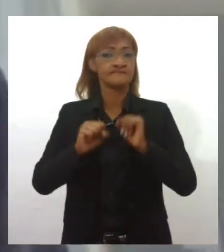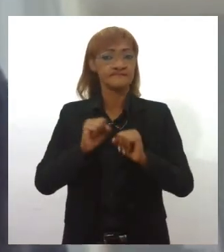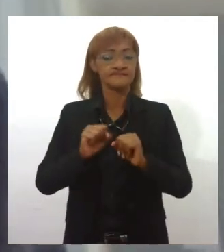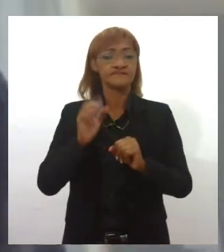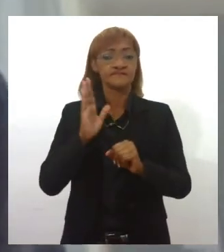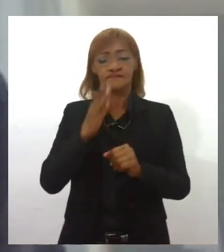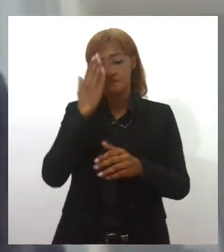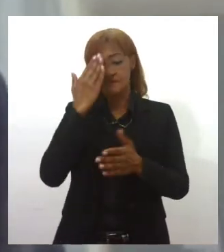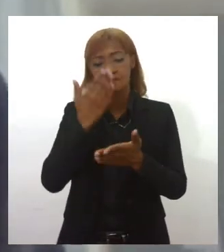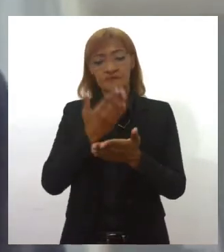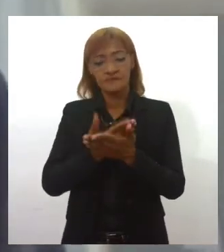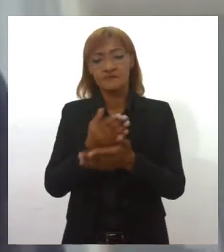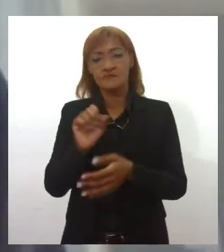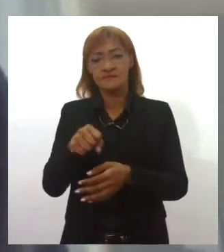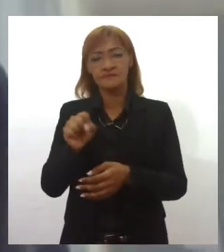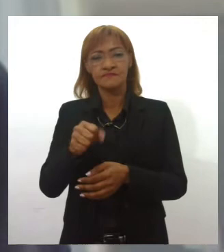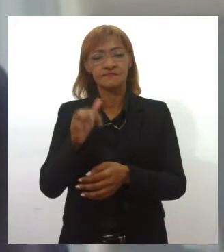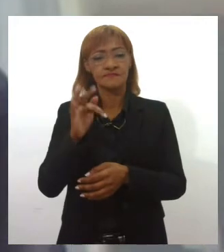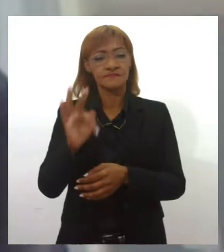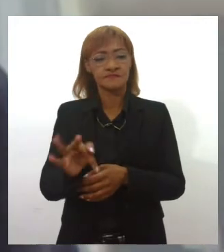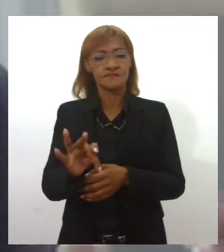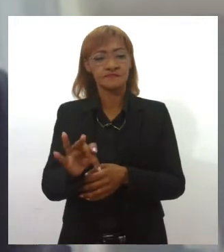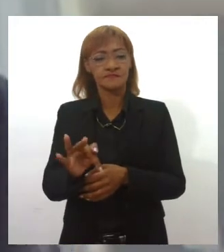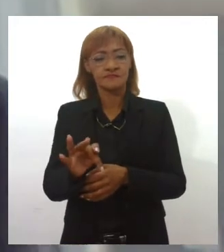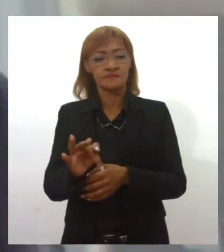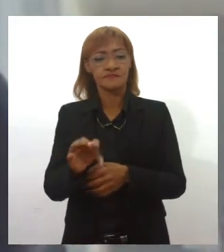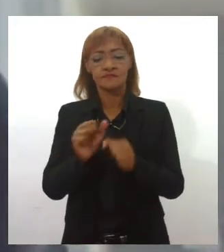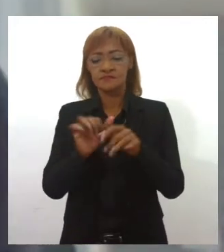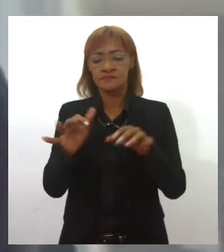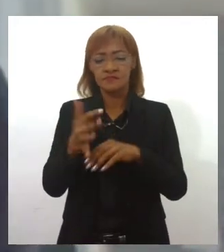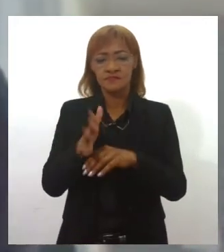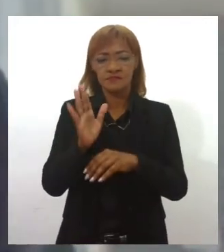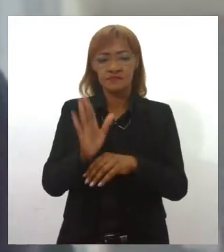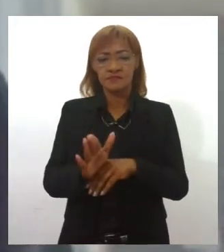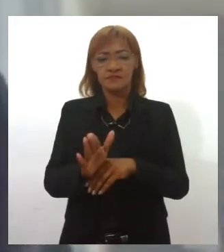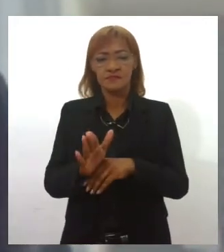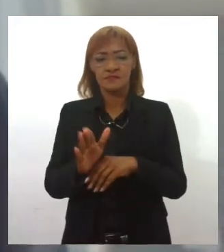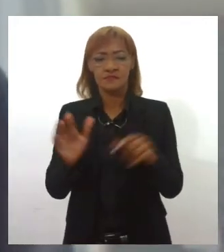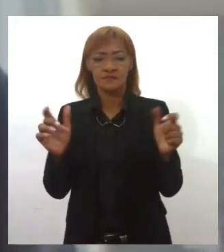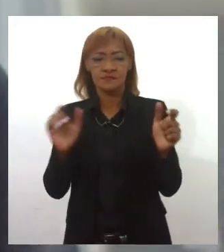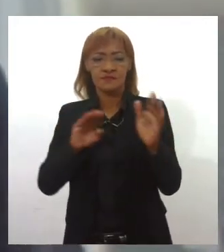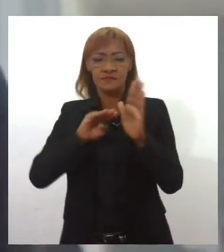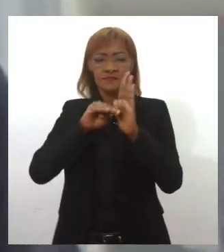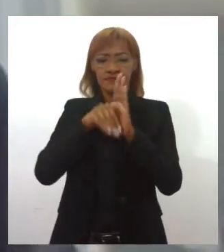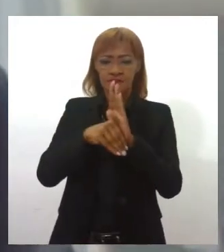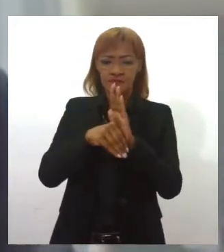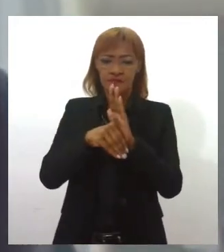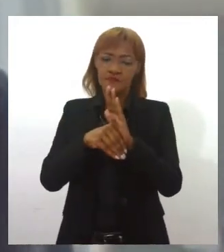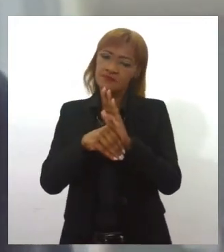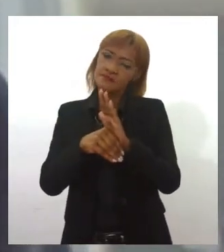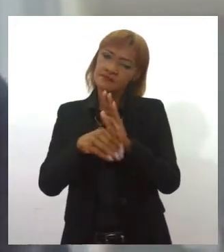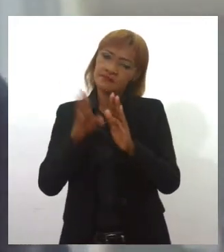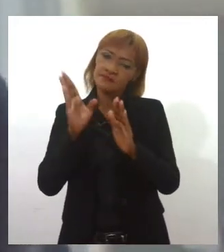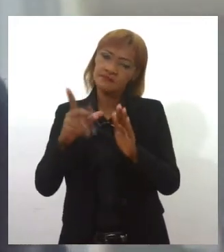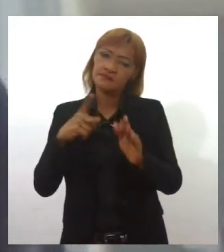esperança de que essa recuperação possa ocorrer, com essa diminuição do índice de contaminação. Vocês falavam há pouco sobre isso, inclusive.